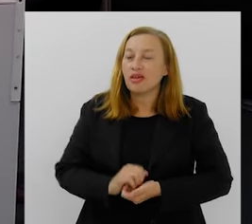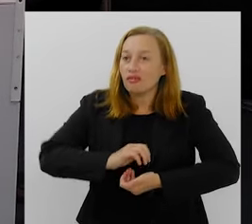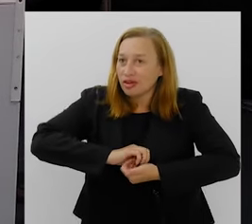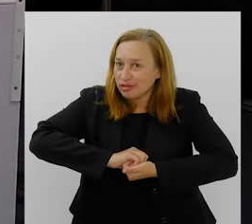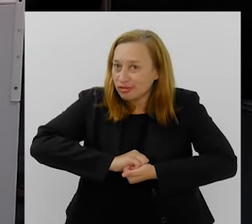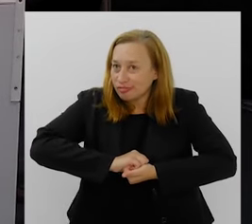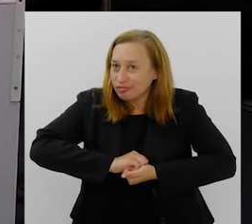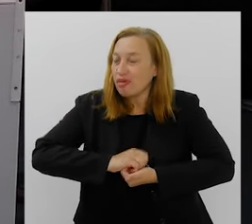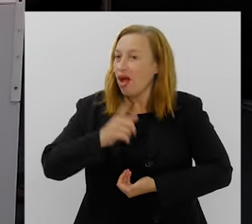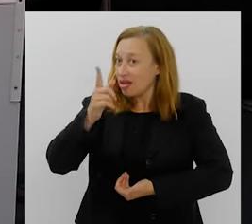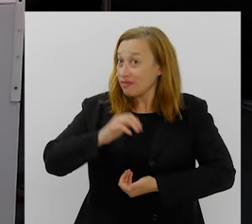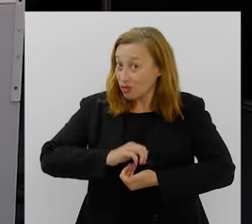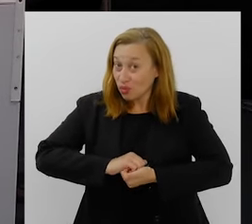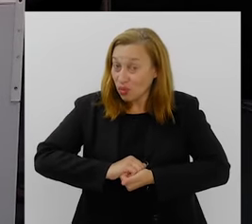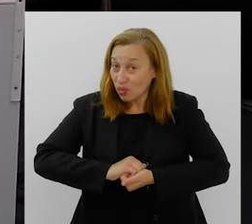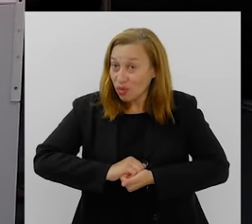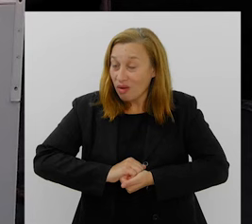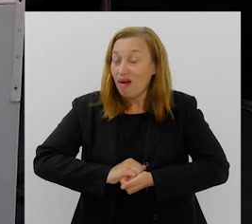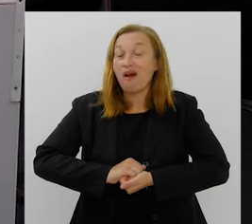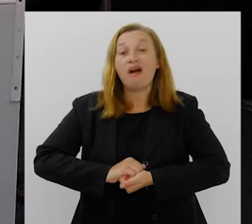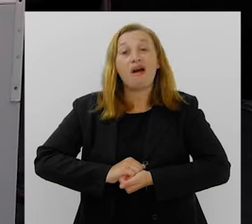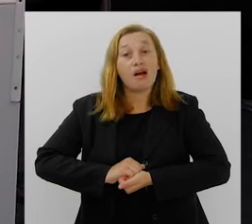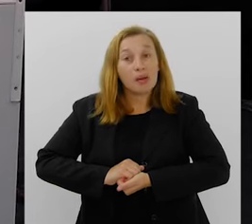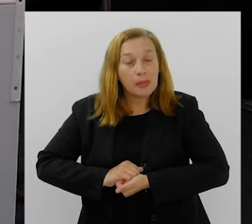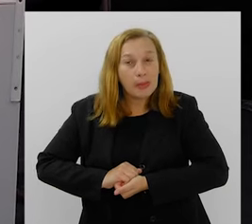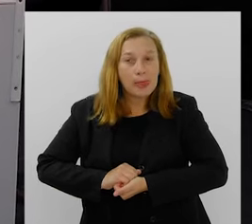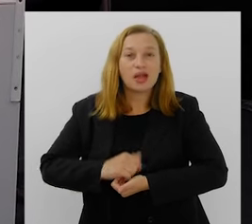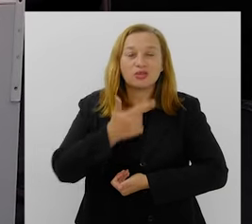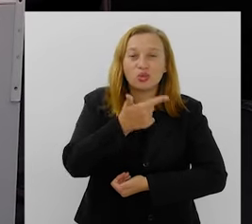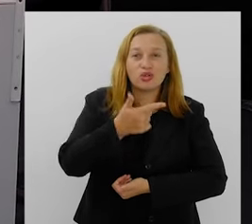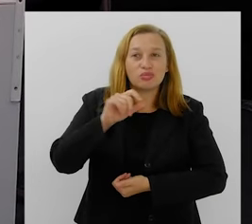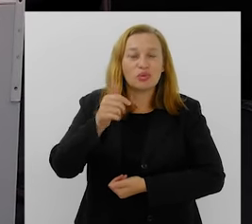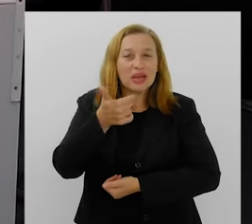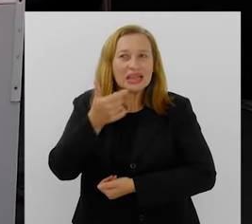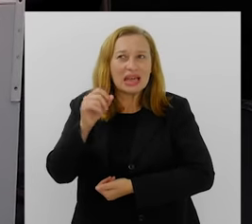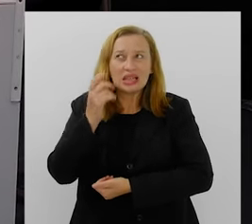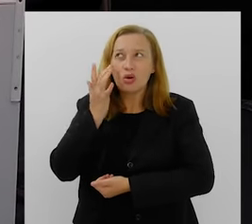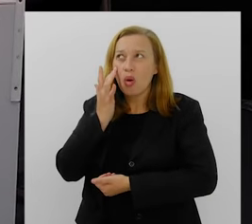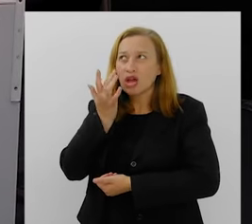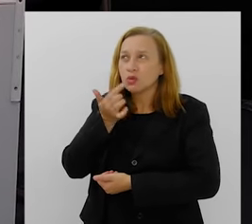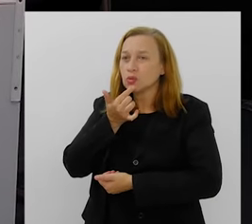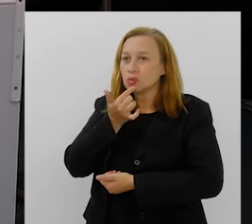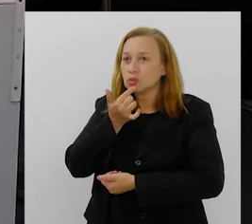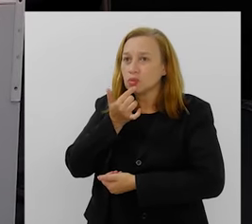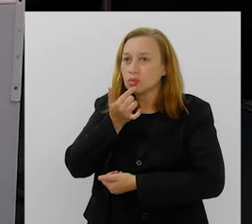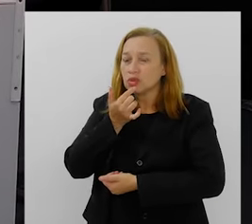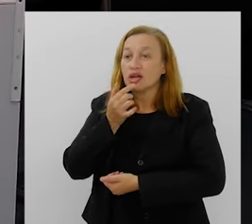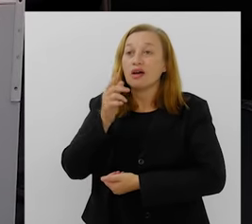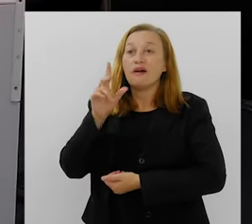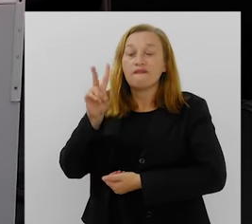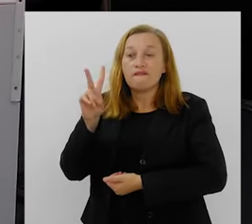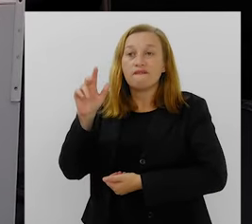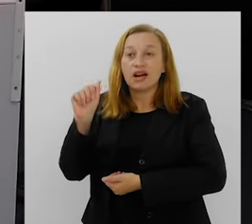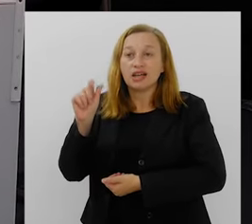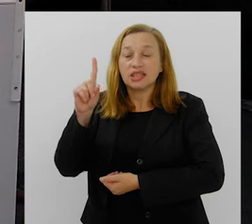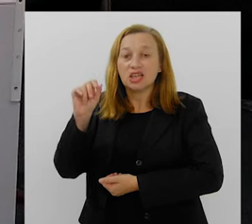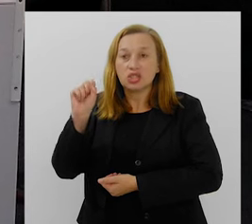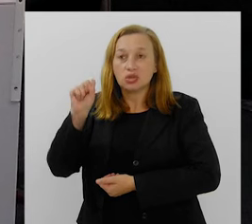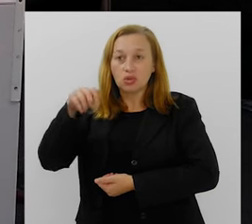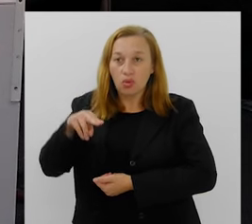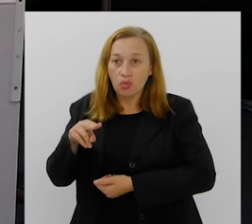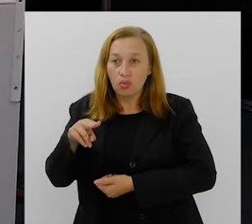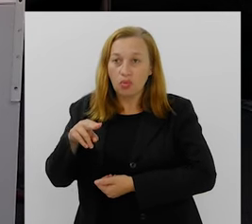Viradouro. Essa é Viradouro? Viradouro, 2010, se eu não me engano. Vanda, sou mestre sala,